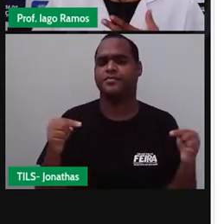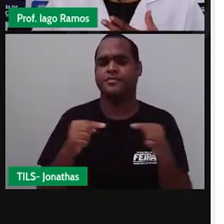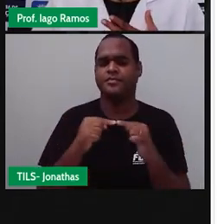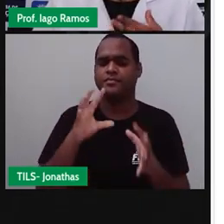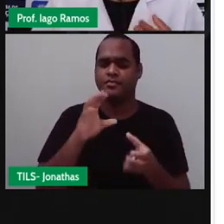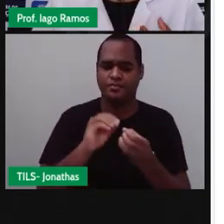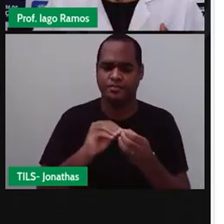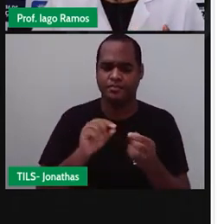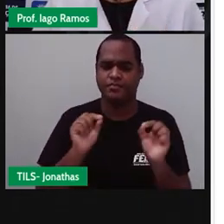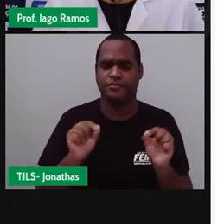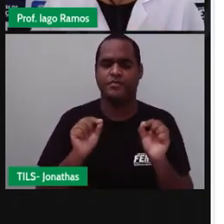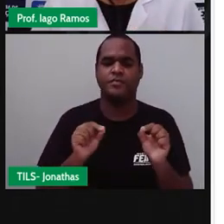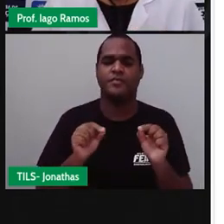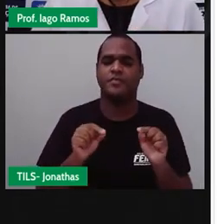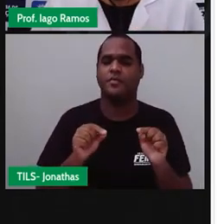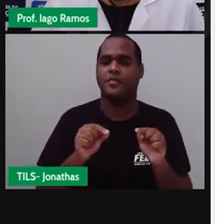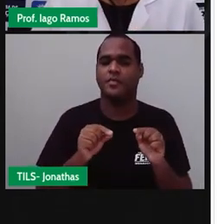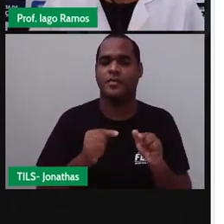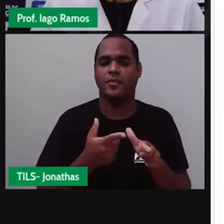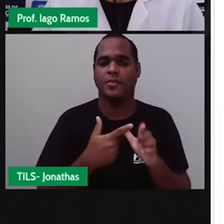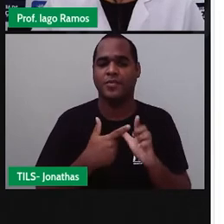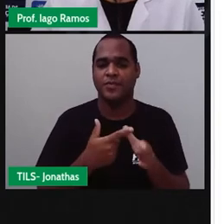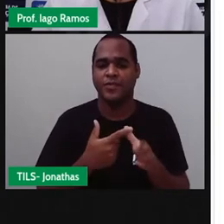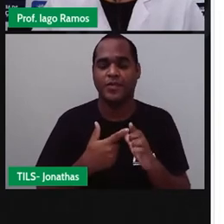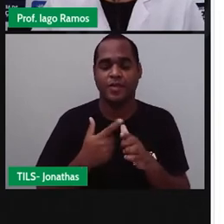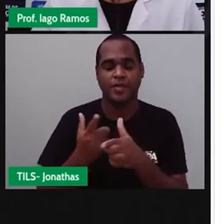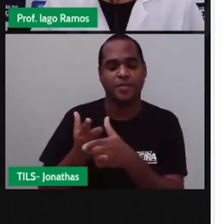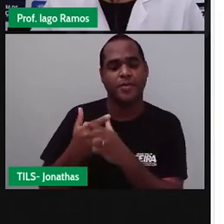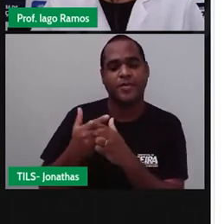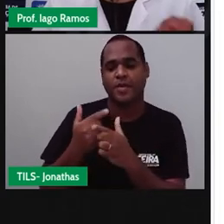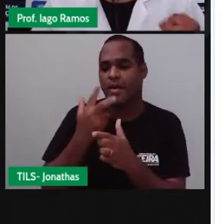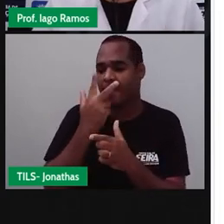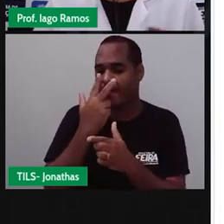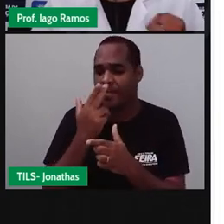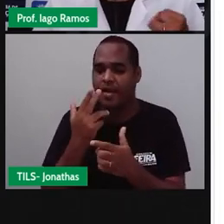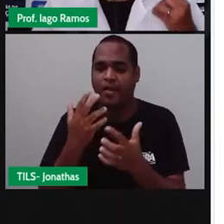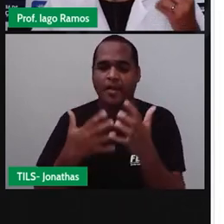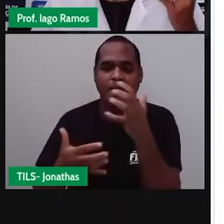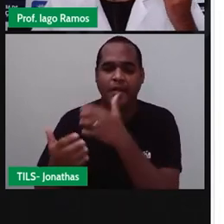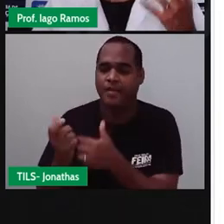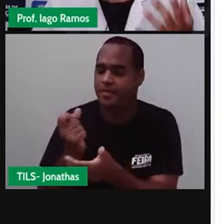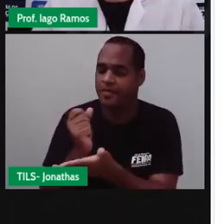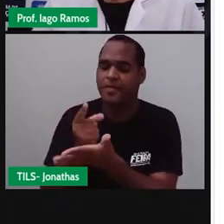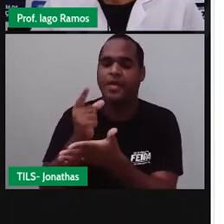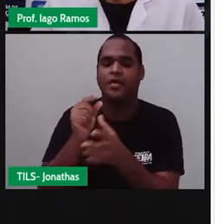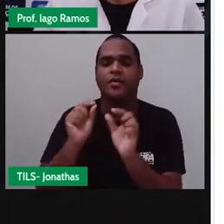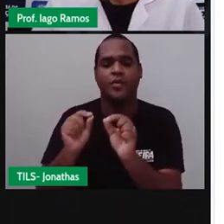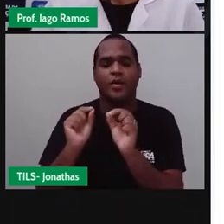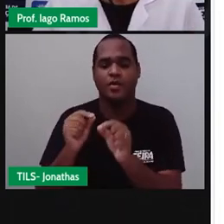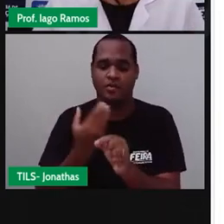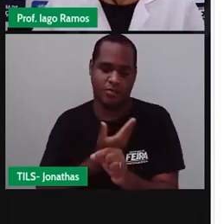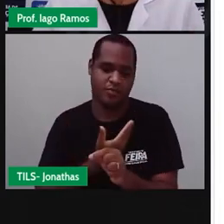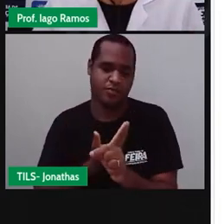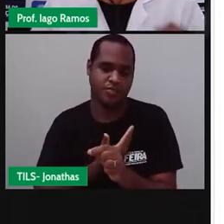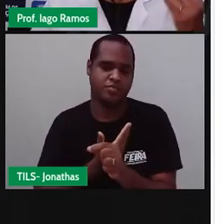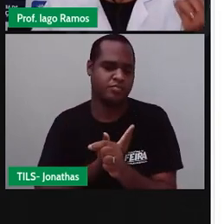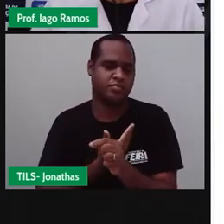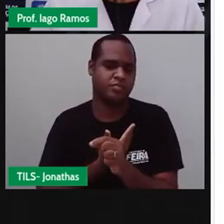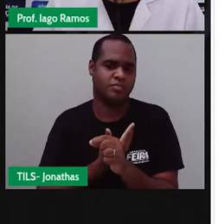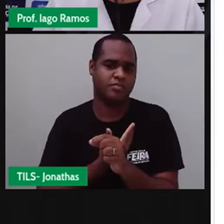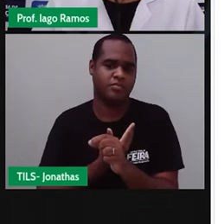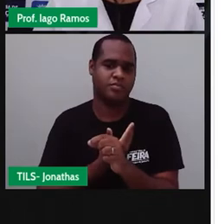devolvi o que peguei emprestado, qual é o total da minha dívida com o meu amigo? Bom,